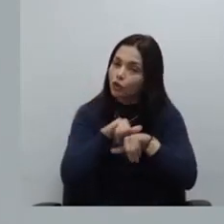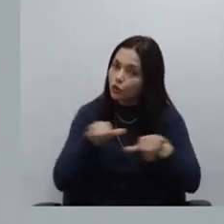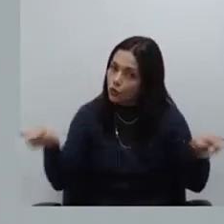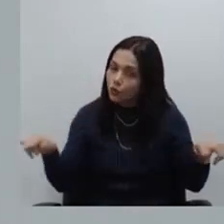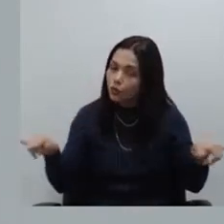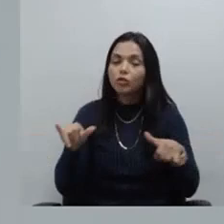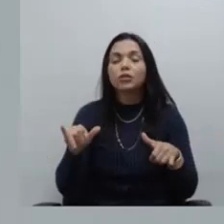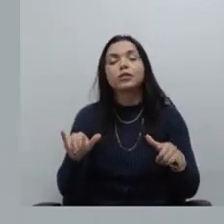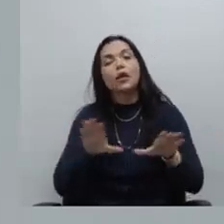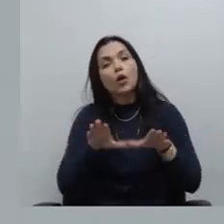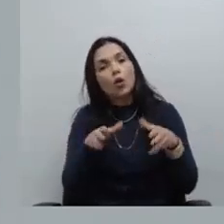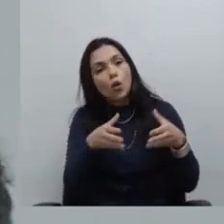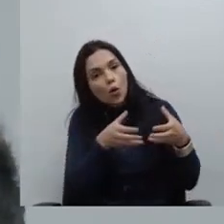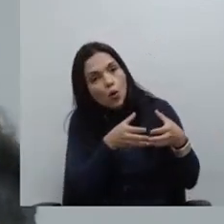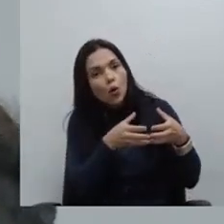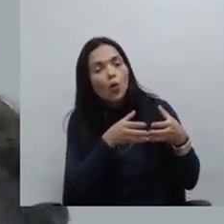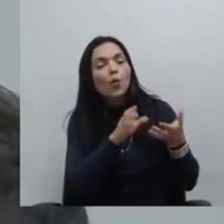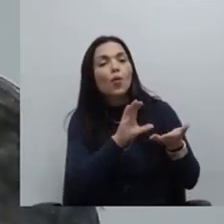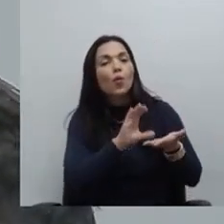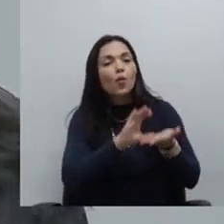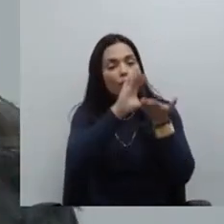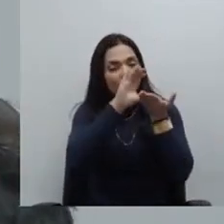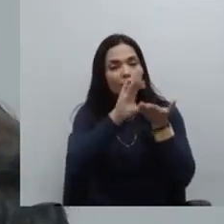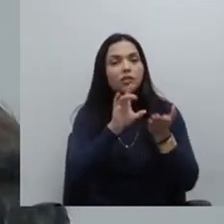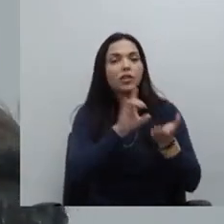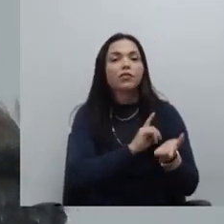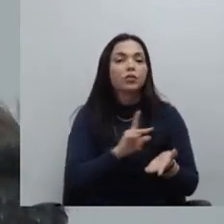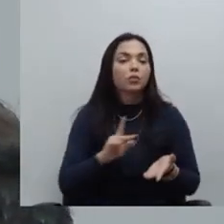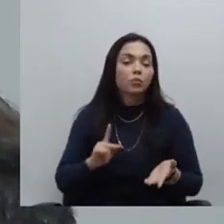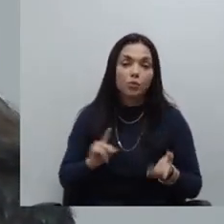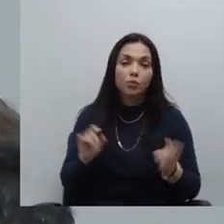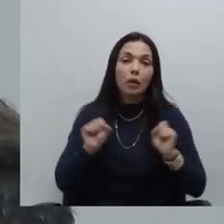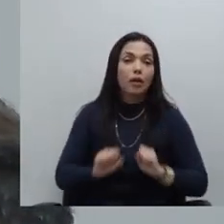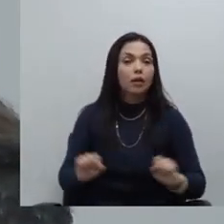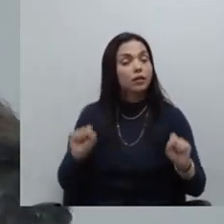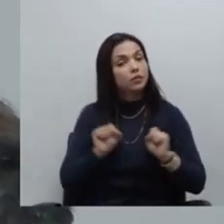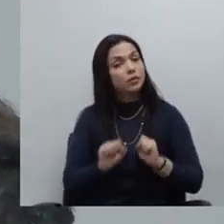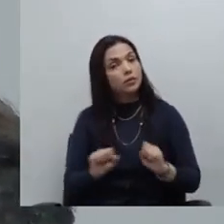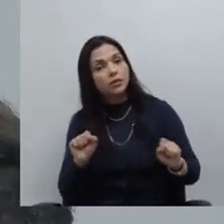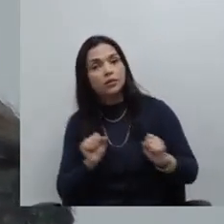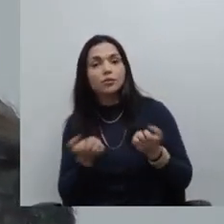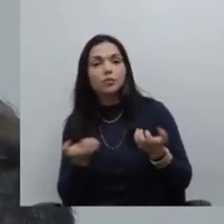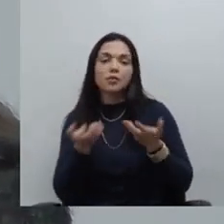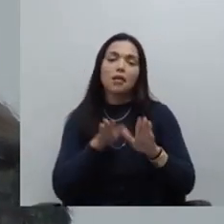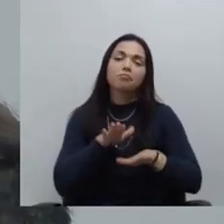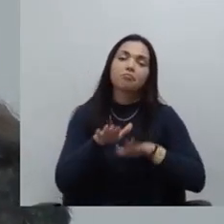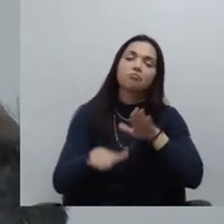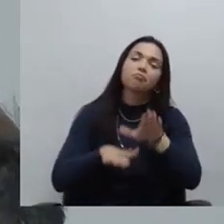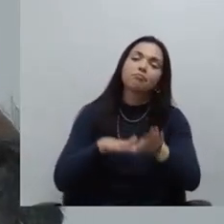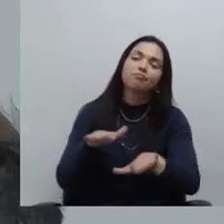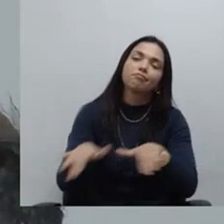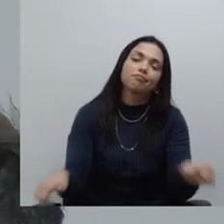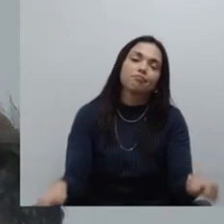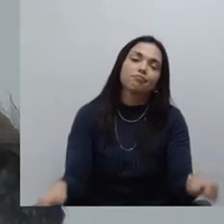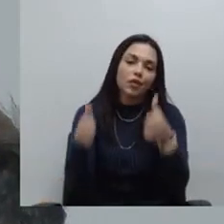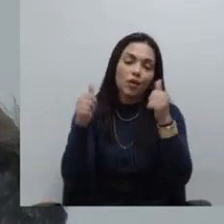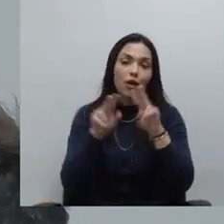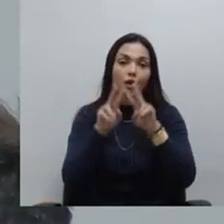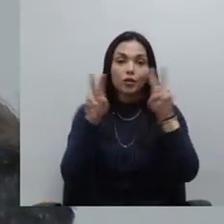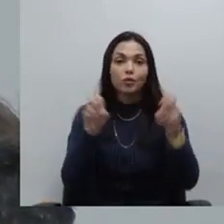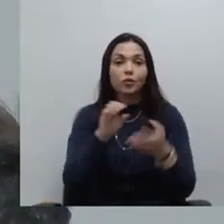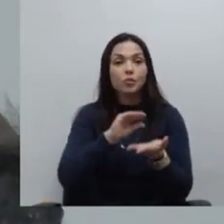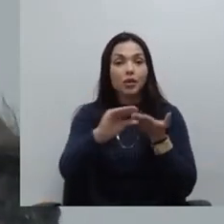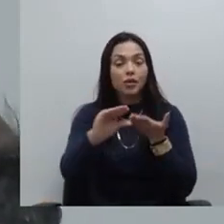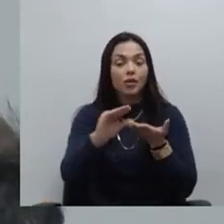ao colegiado aos defensores e defensoras públicas que estão muito ansiosos para esses avanços com relação ao auxílio creche é